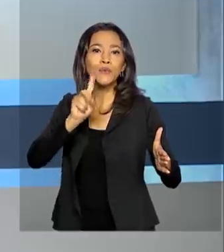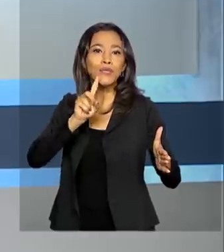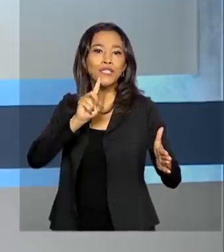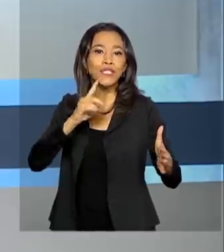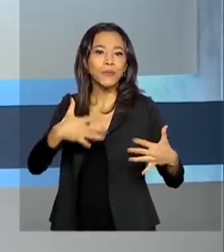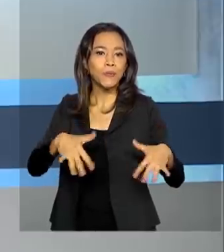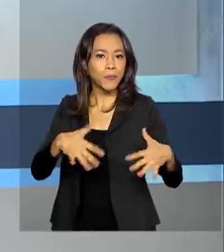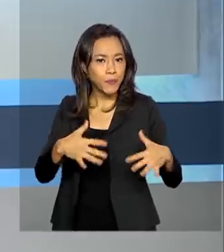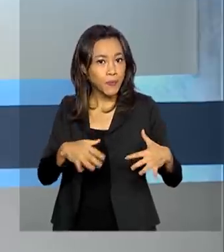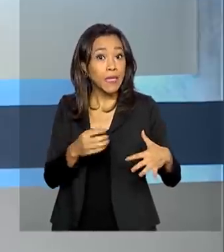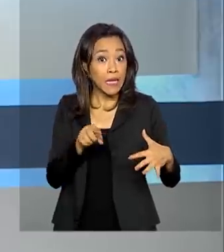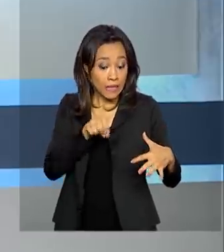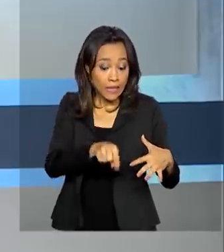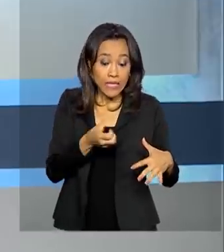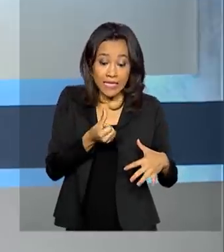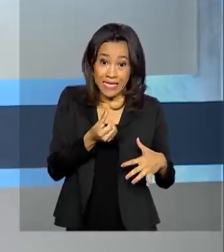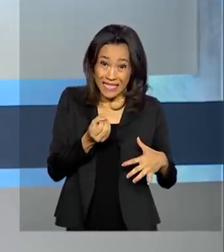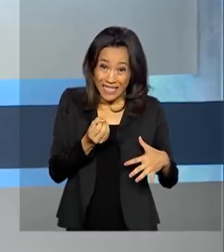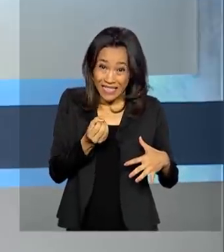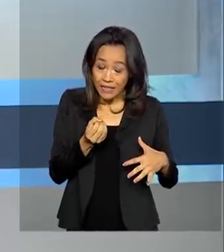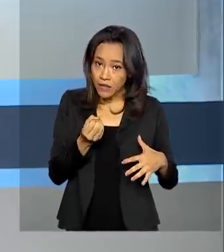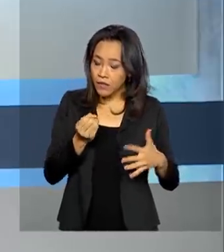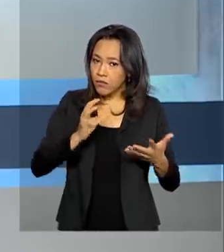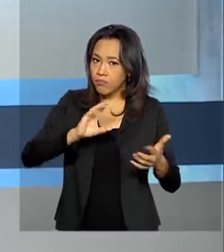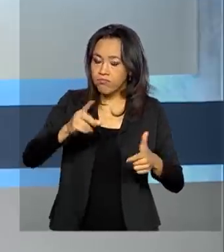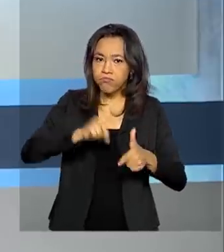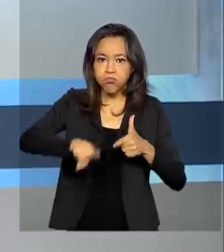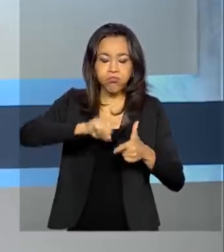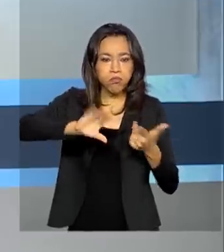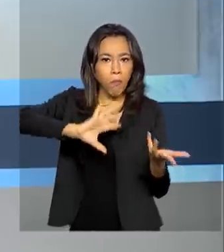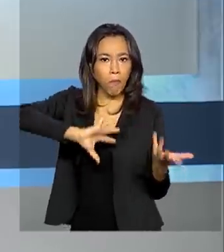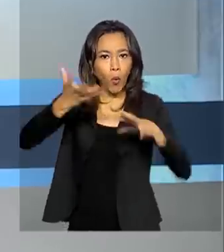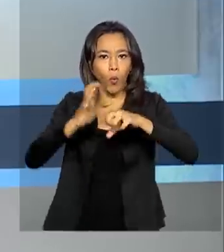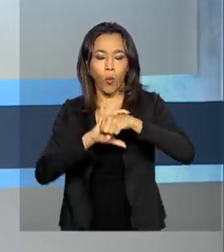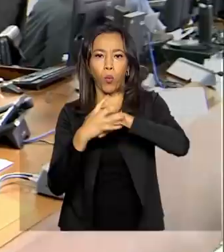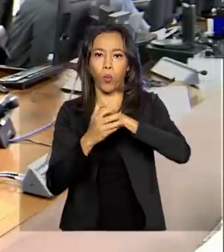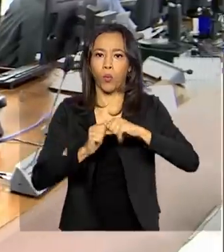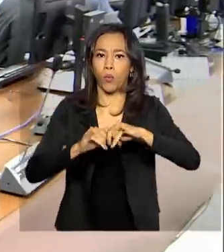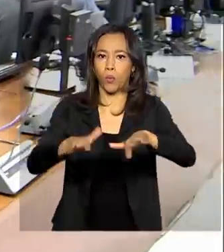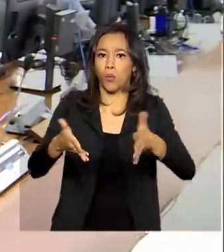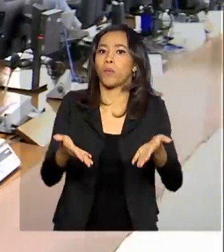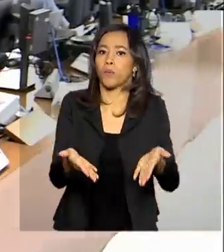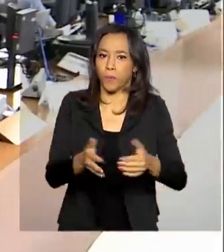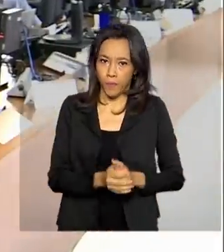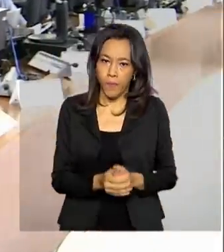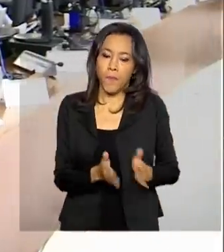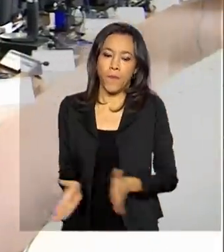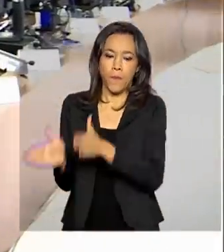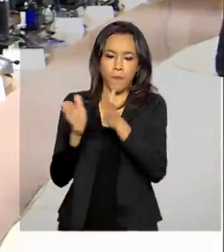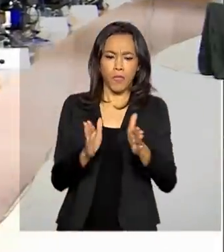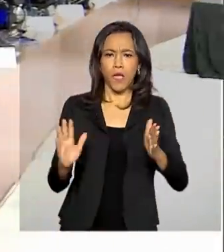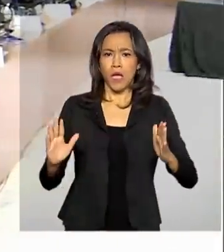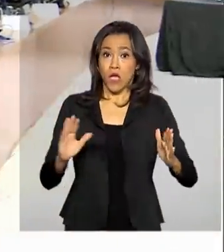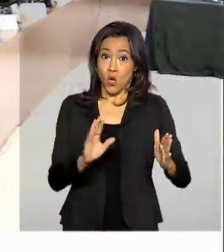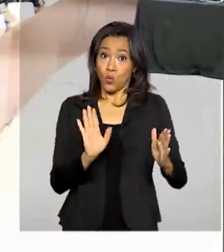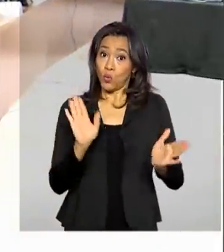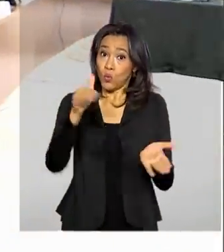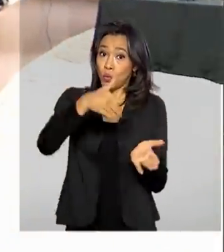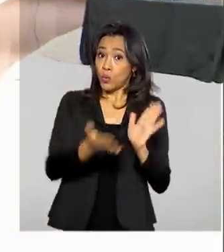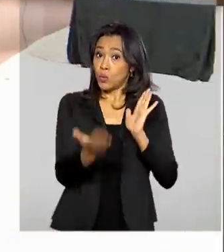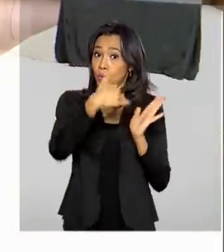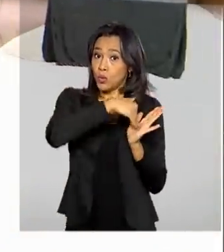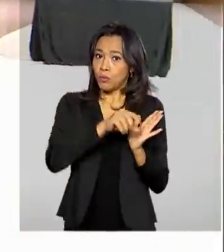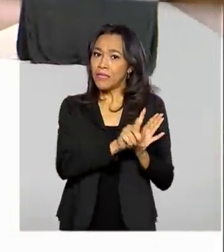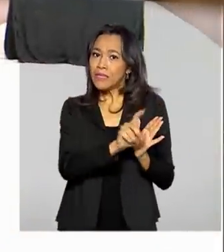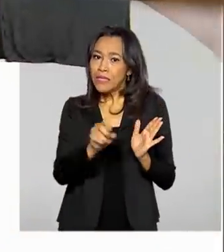de 60 deles em meio à pandemia do novo coronavírus. Os últimos 100 dias de governo tiveram como